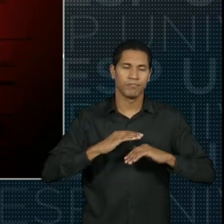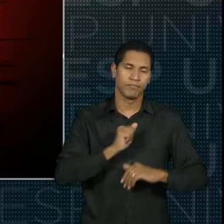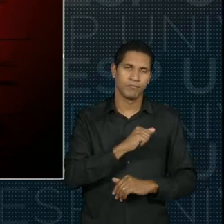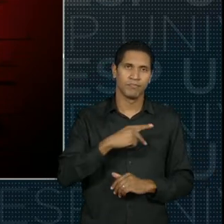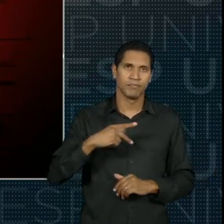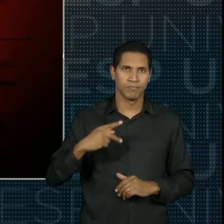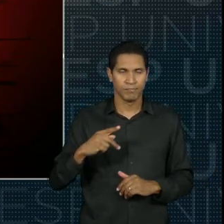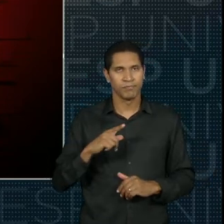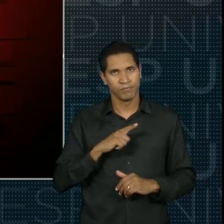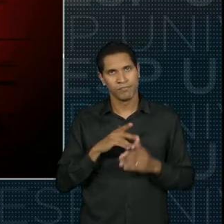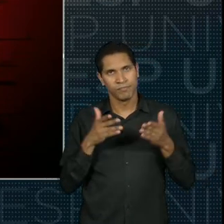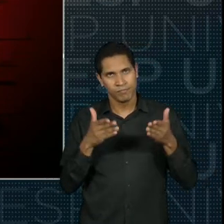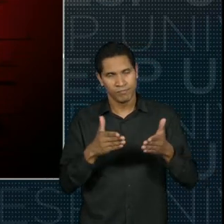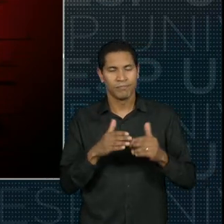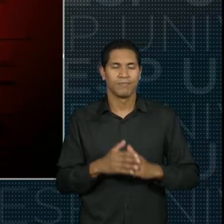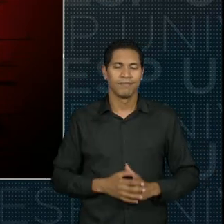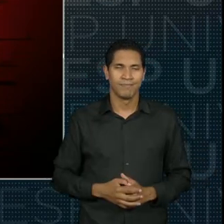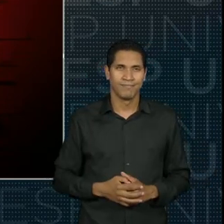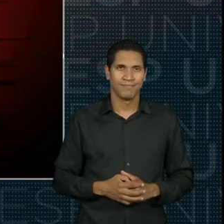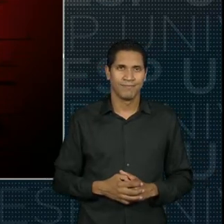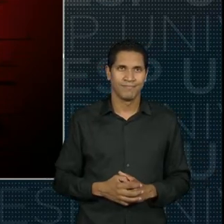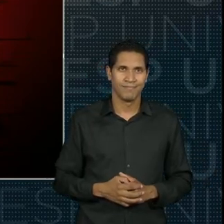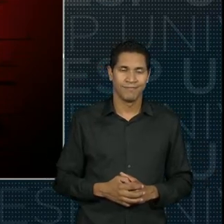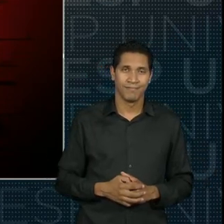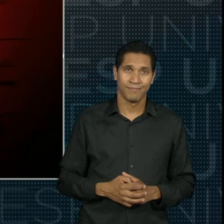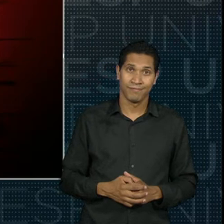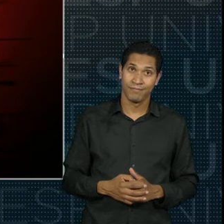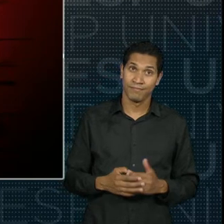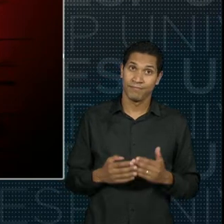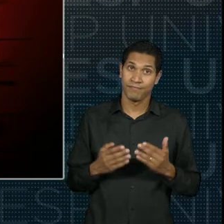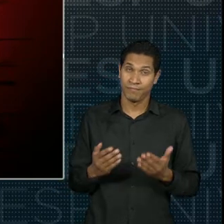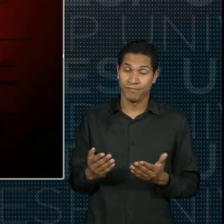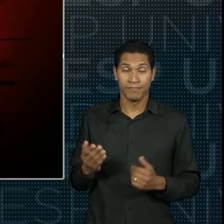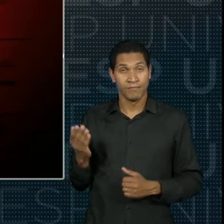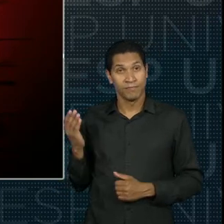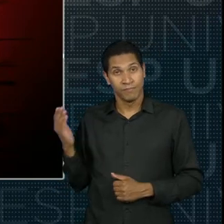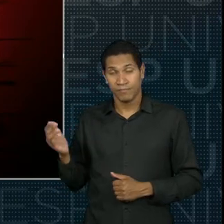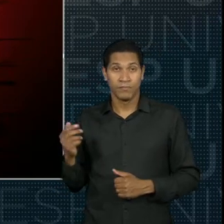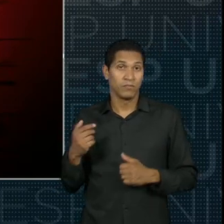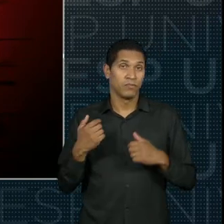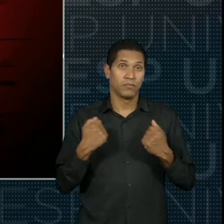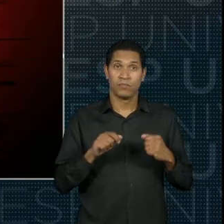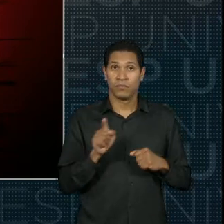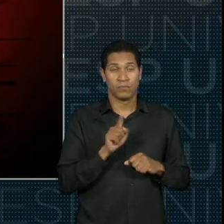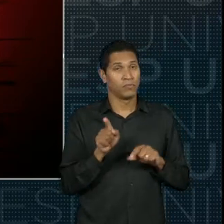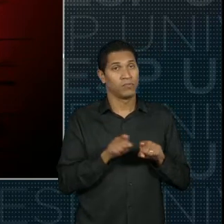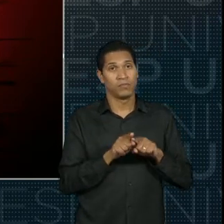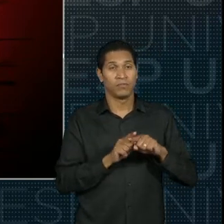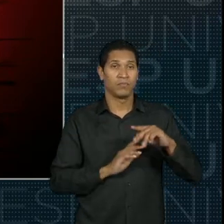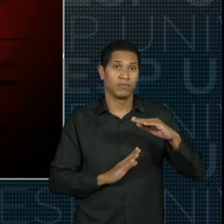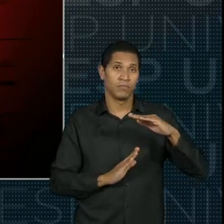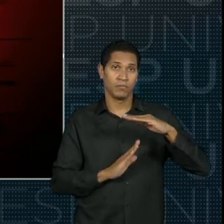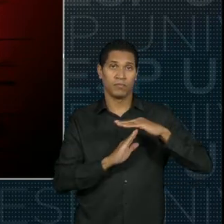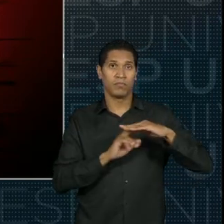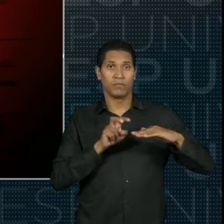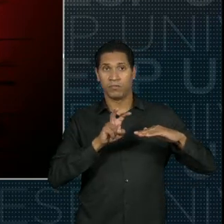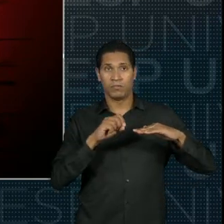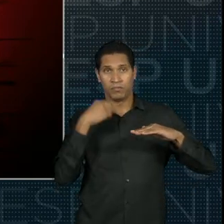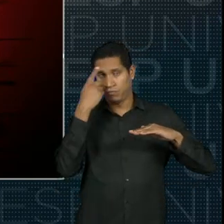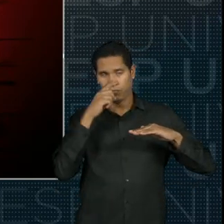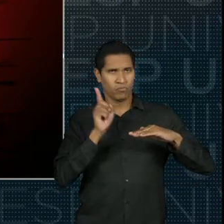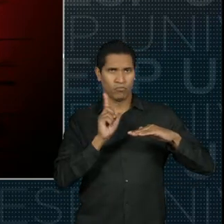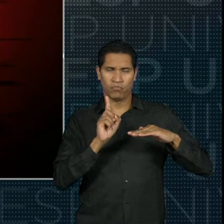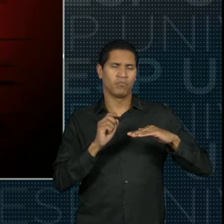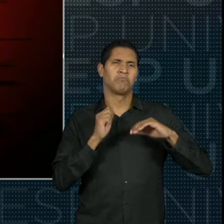relacionada ao trabalho voluntário. Então, como aqui eu também não tenho aquele ajuste de 50 horas, então o aluno pode realizar